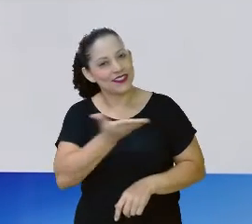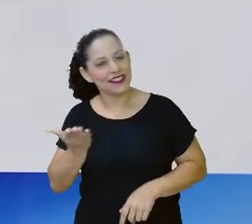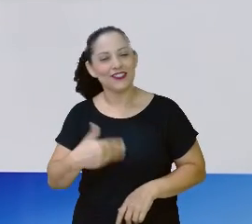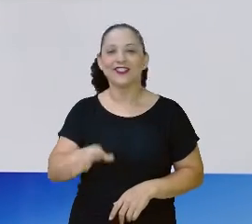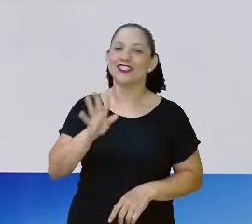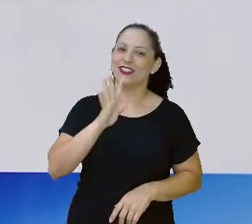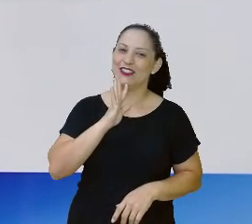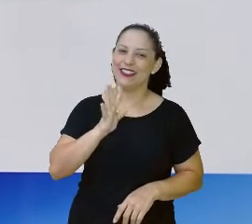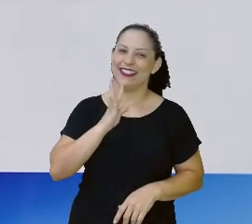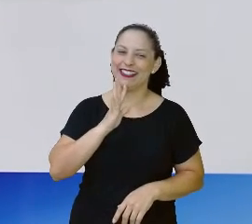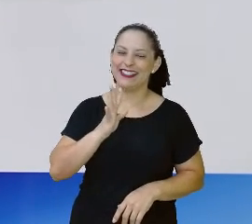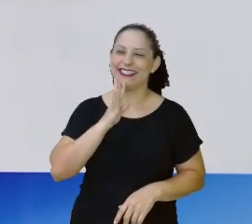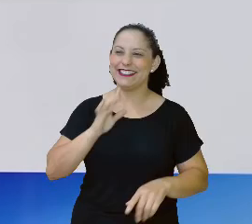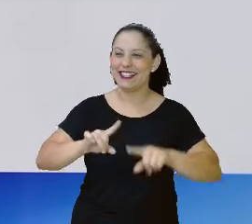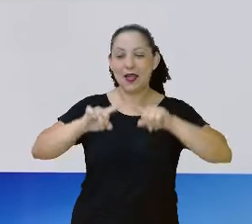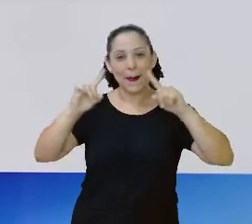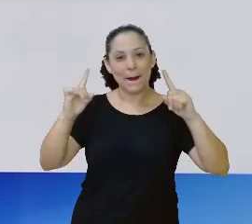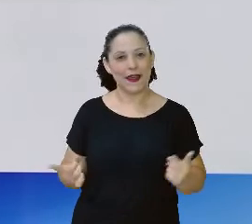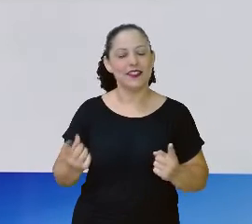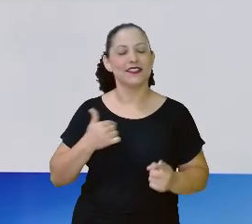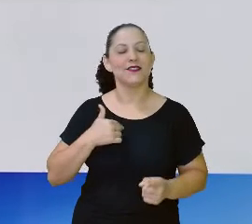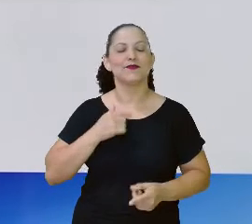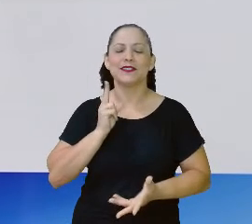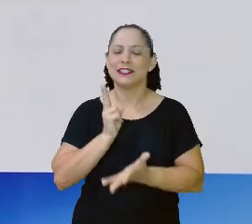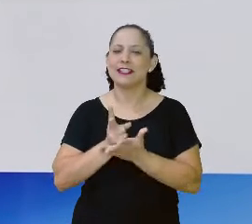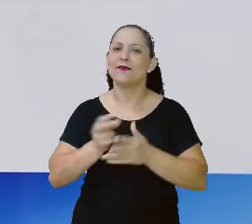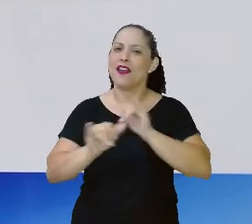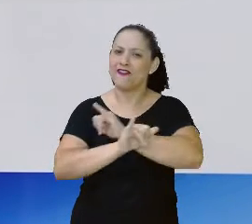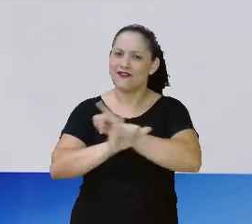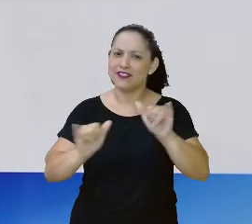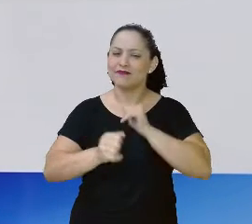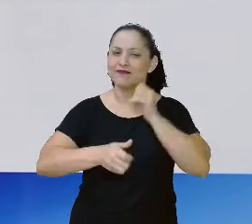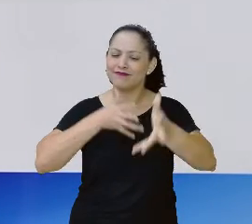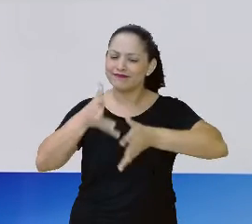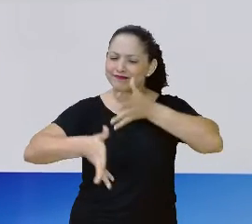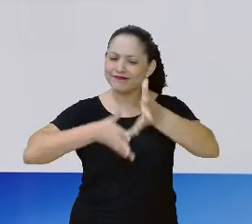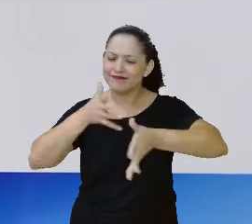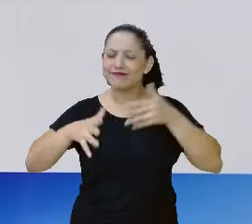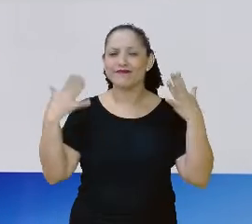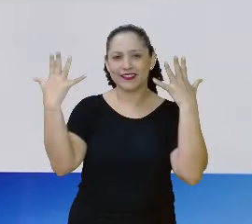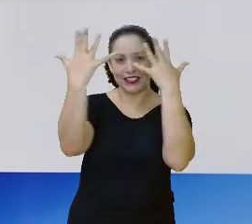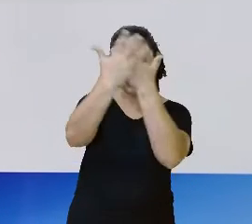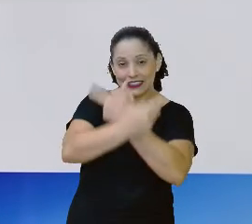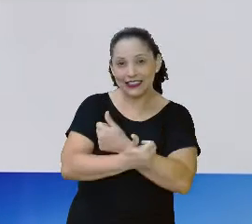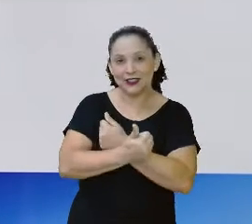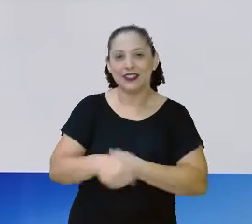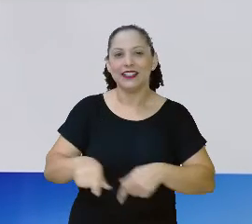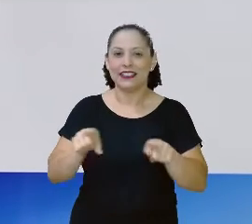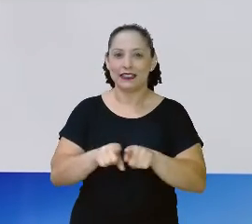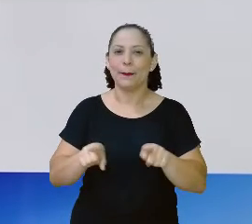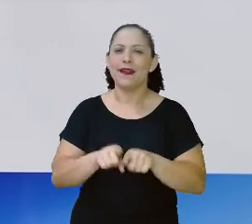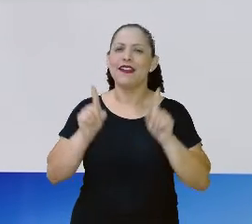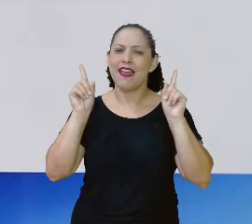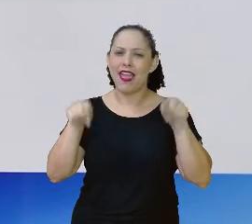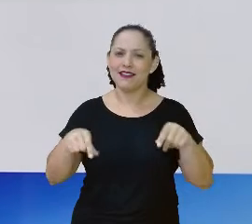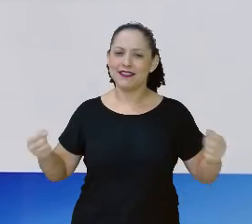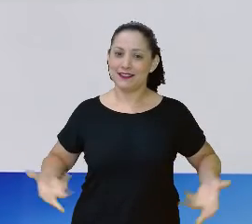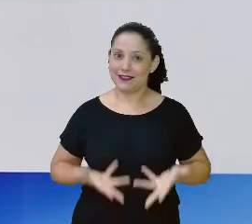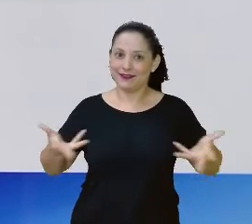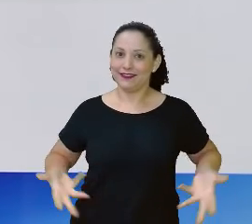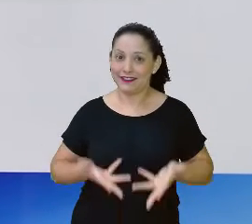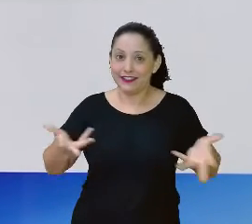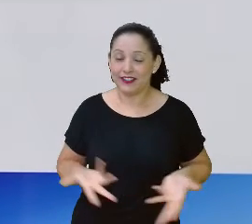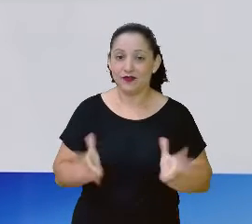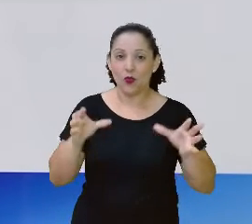já conhecem, né? Mas eu faço questão, porque ela faz um trabalho lindo aqui, e deixar aqui aquela homenagem, aquele reconhecimento para essa